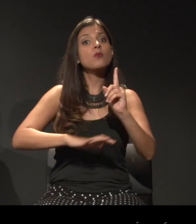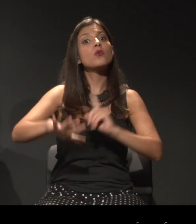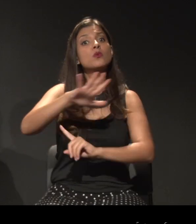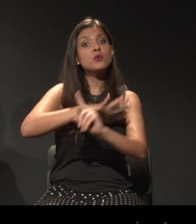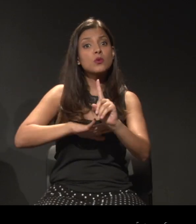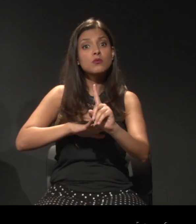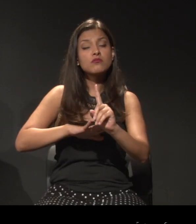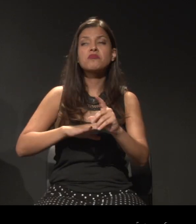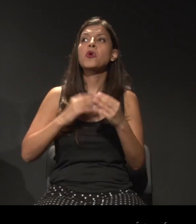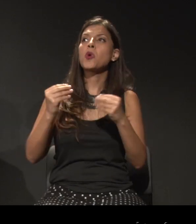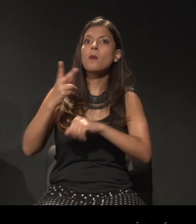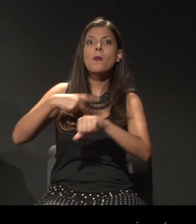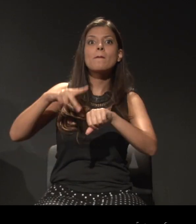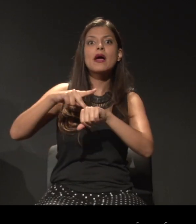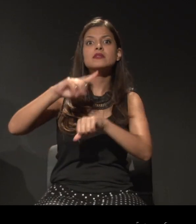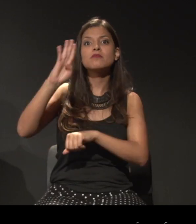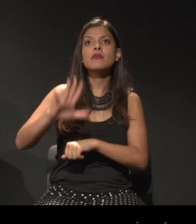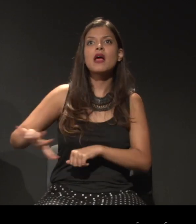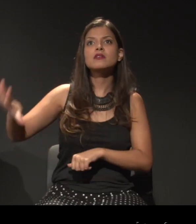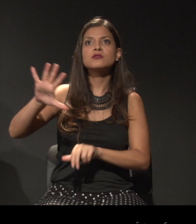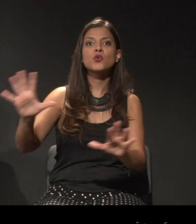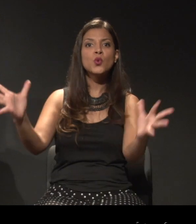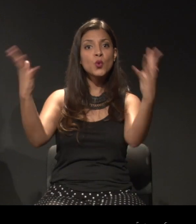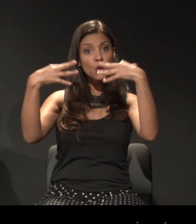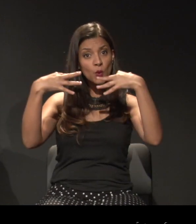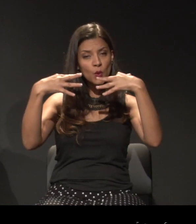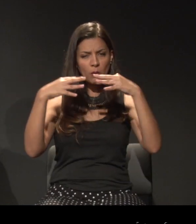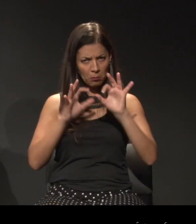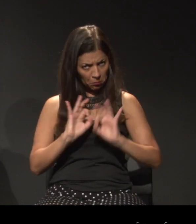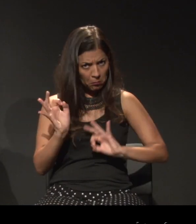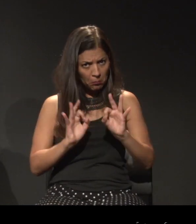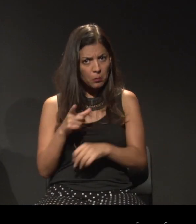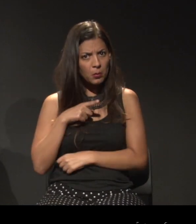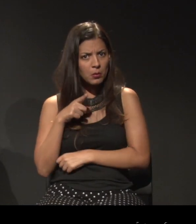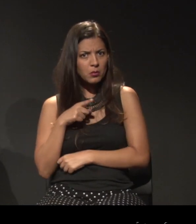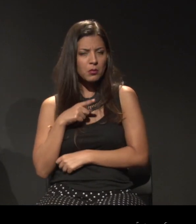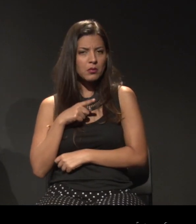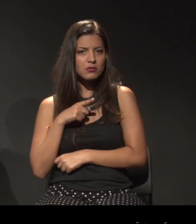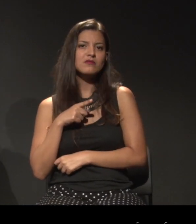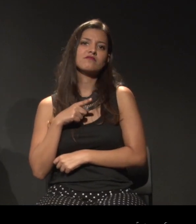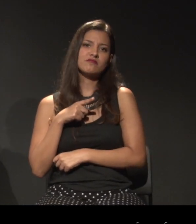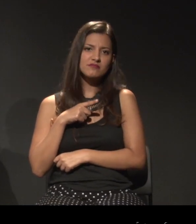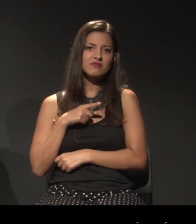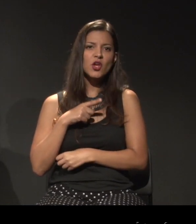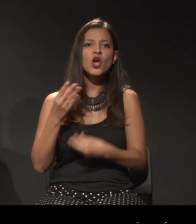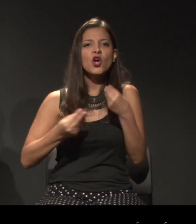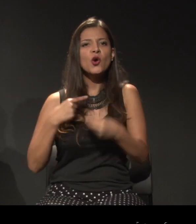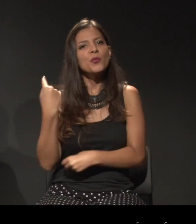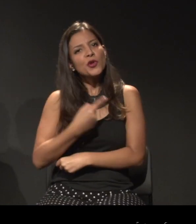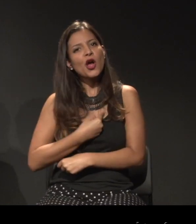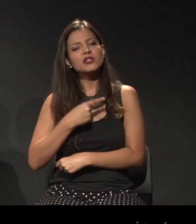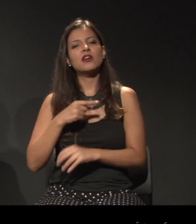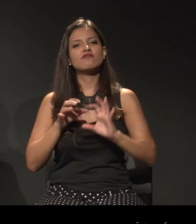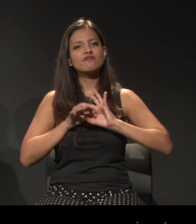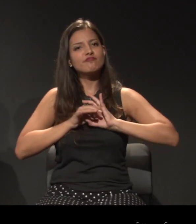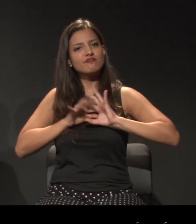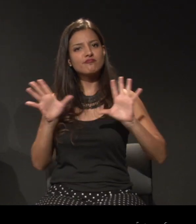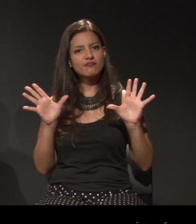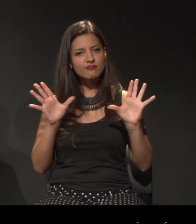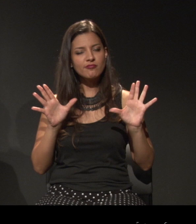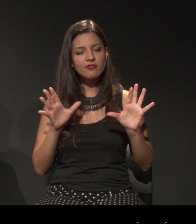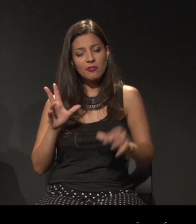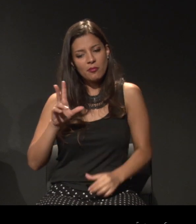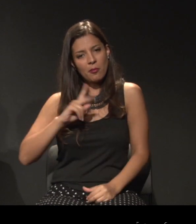país está preparado para isso? O país está preparado para essa autonomia do artista?